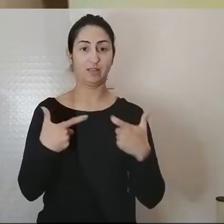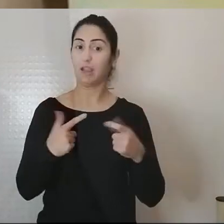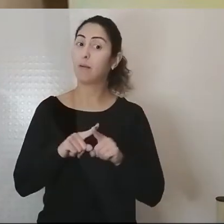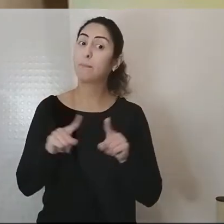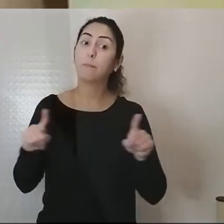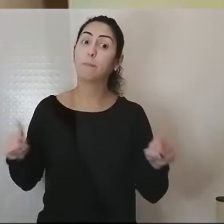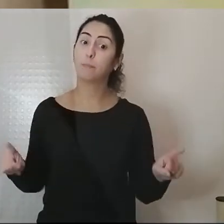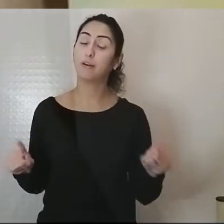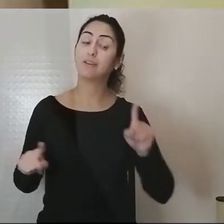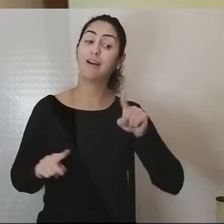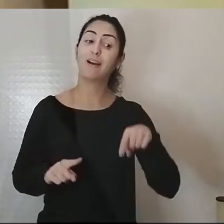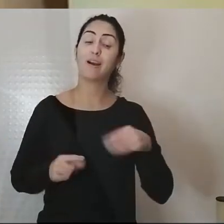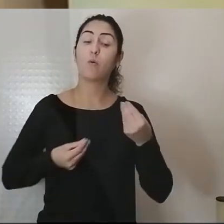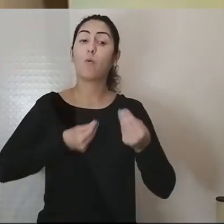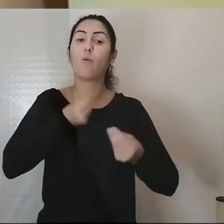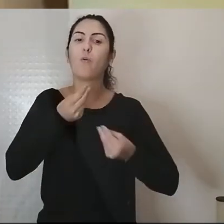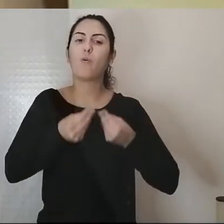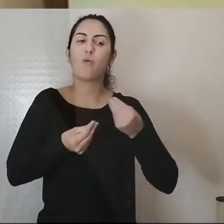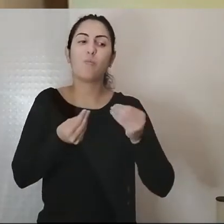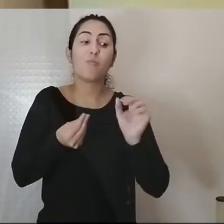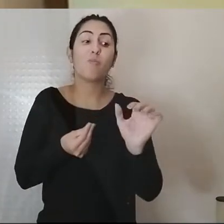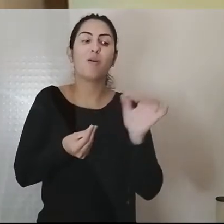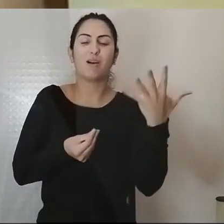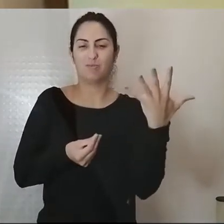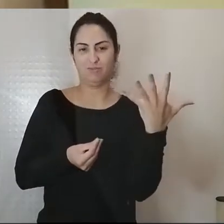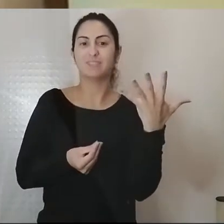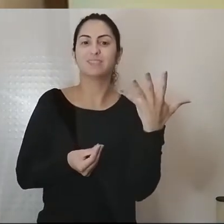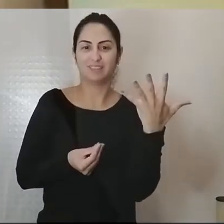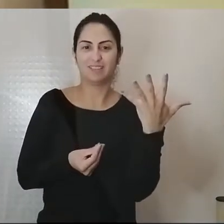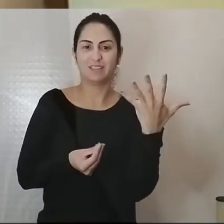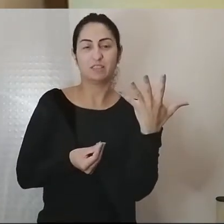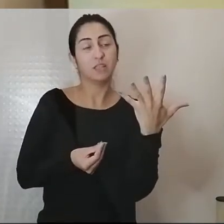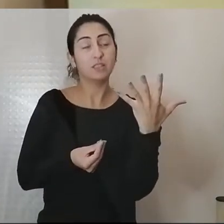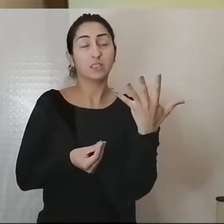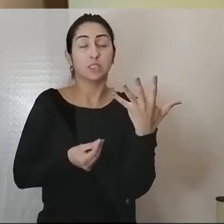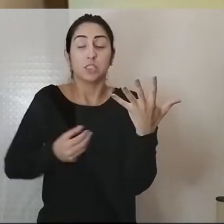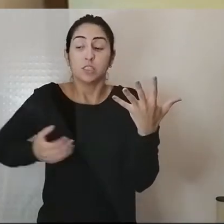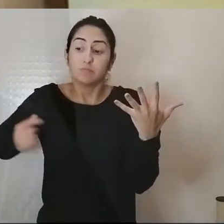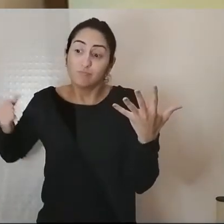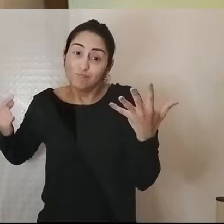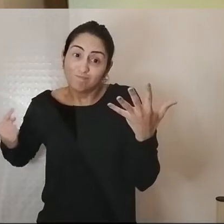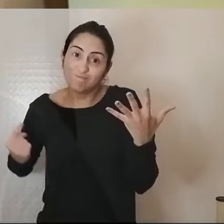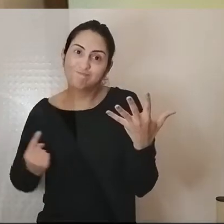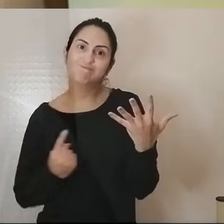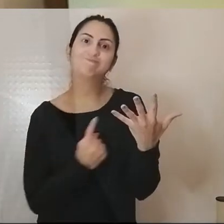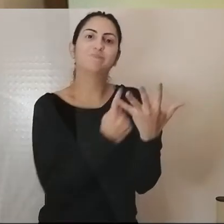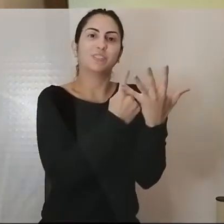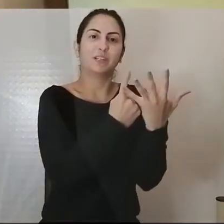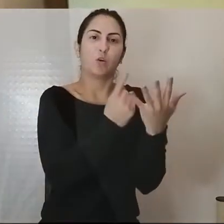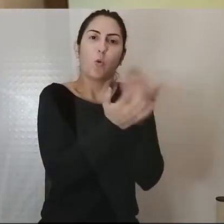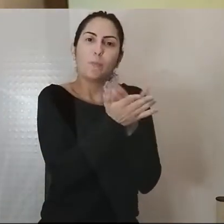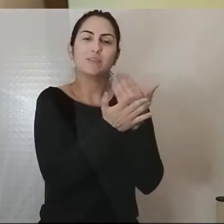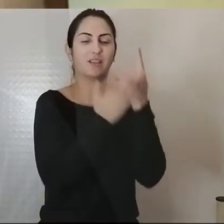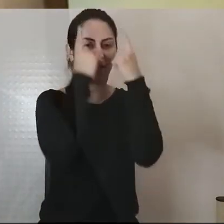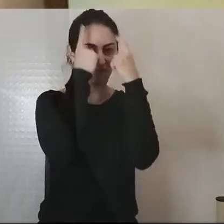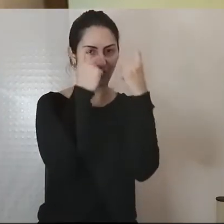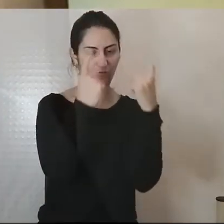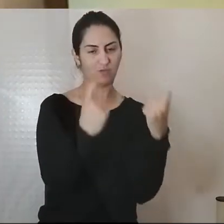são as condições sociais que as induzem a atos de extremismo violento como